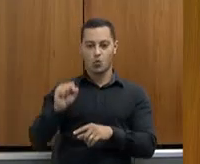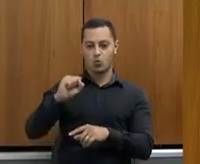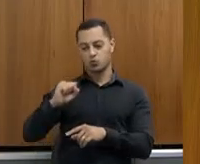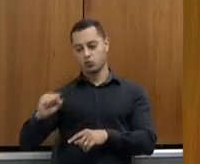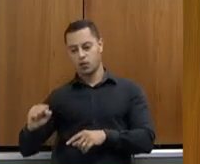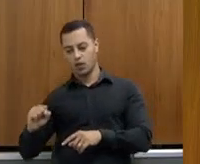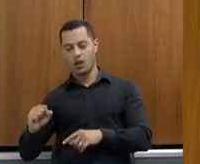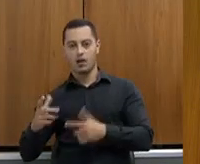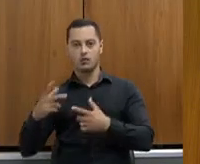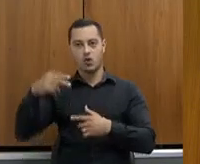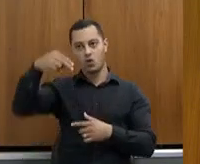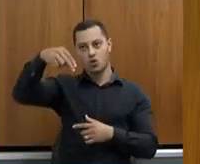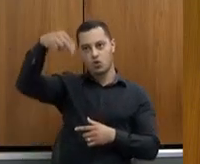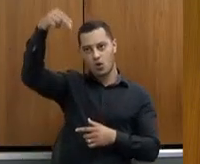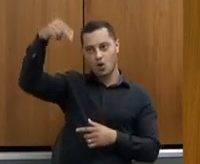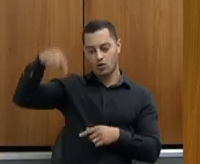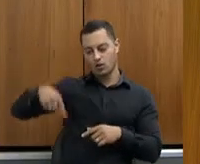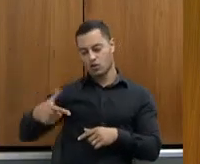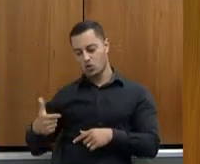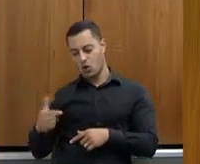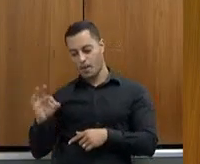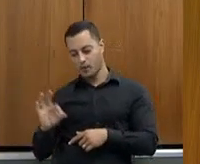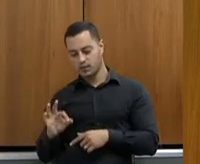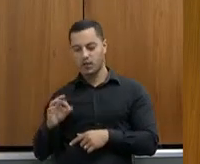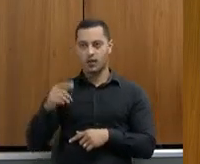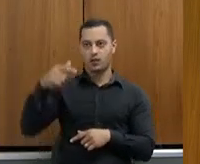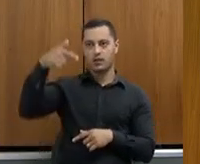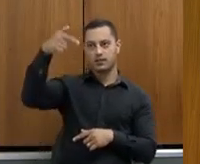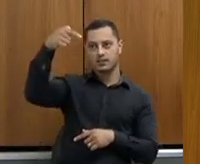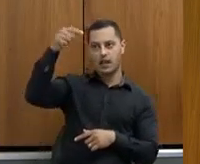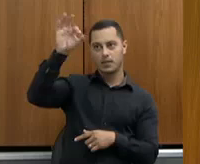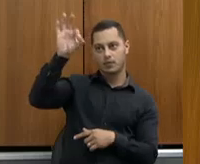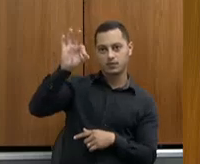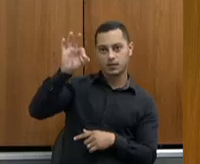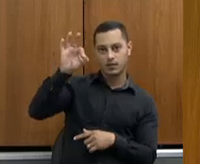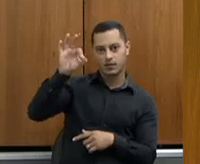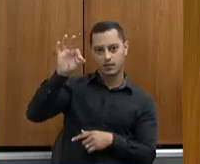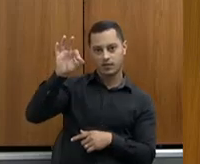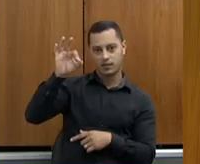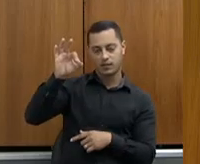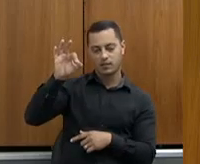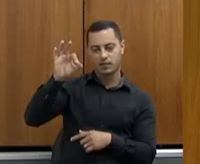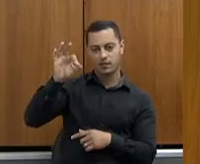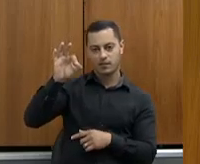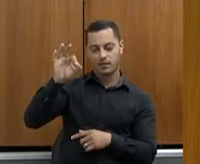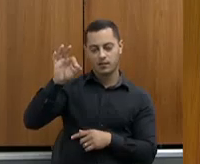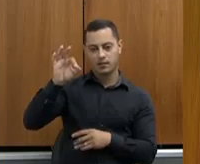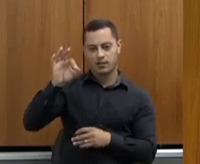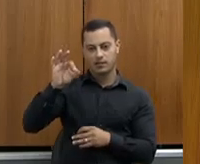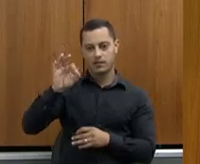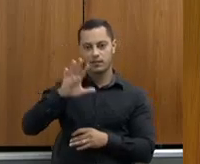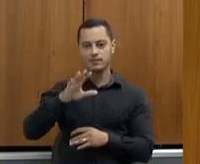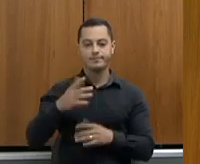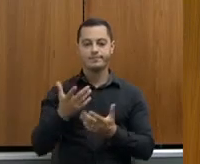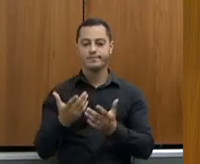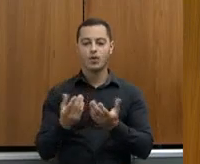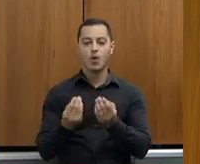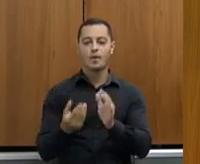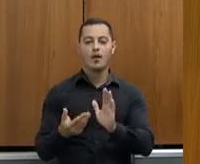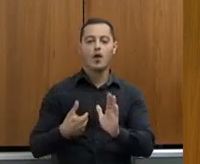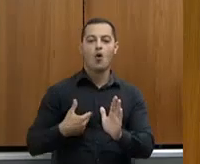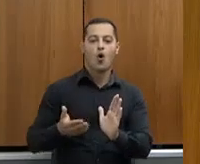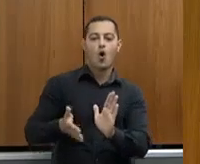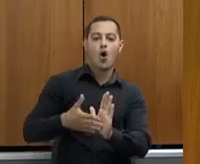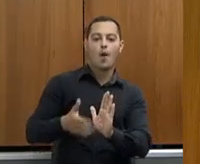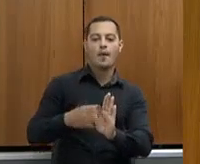estados do norte, 7%. Mas para exportação não tem taxa. A lei que a Andir colocou que não existe taxa a ser cobrada no caso da exportação